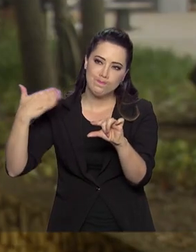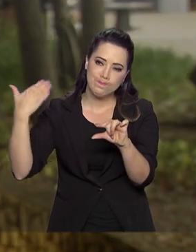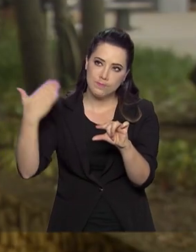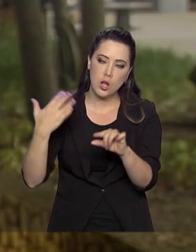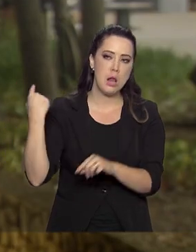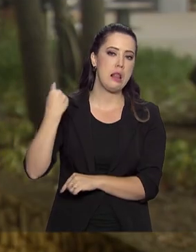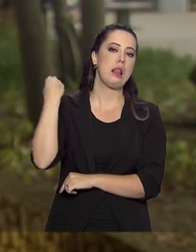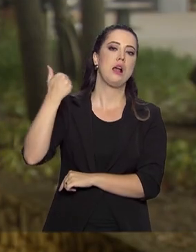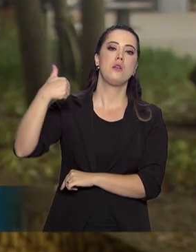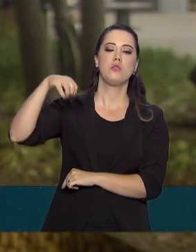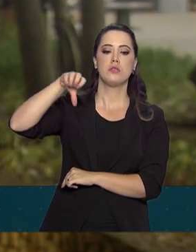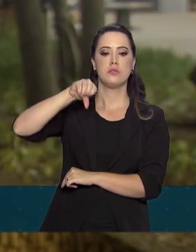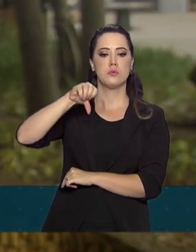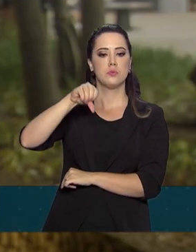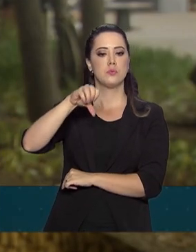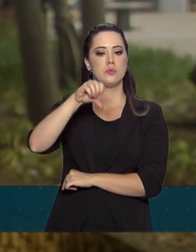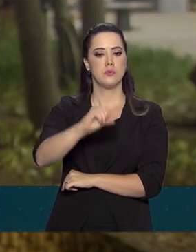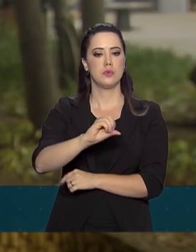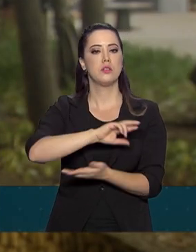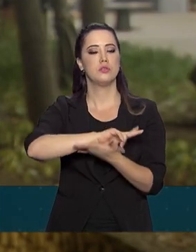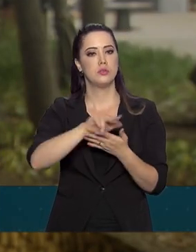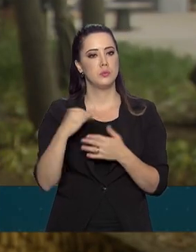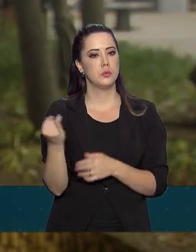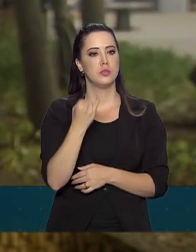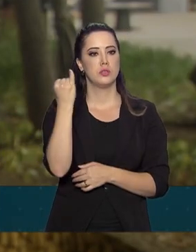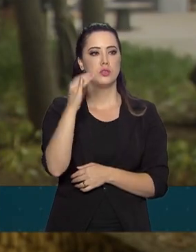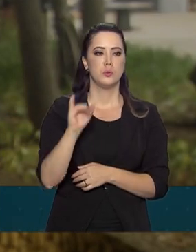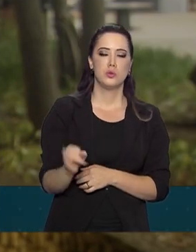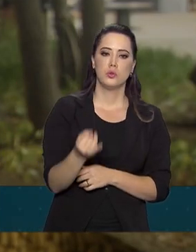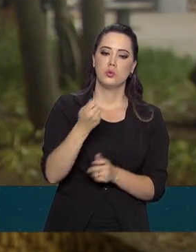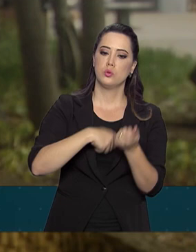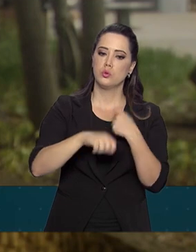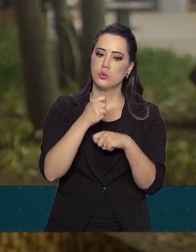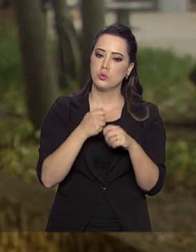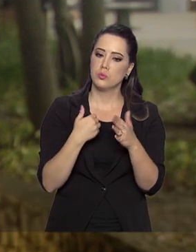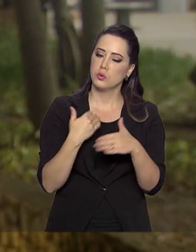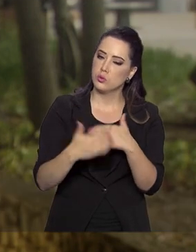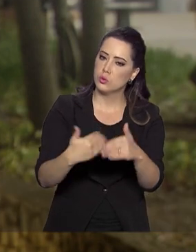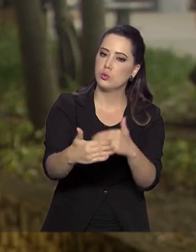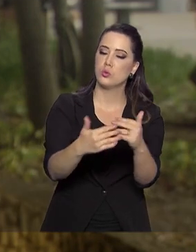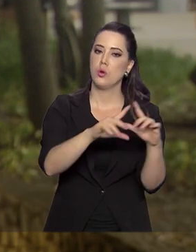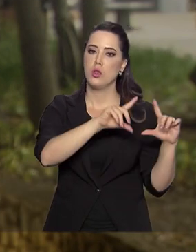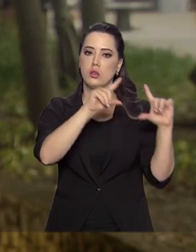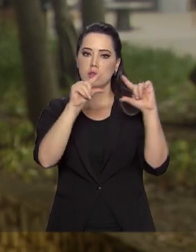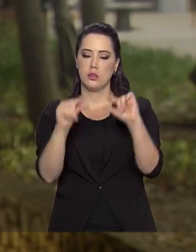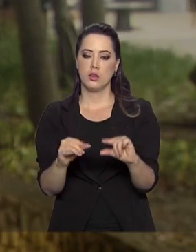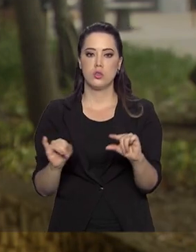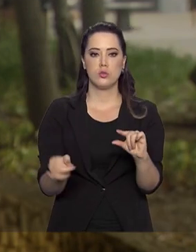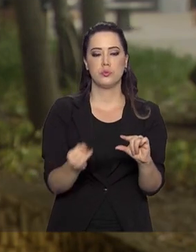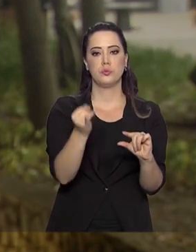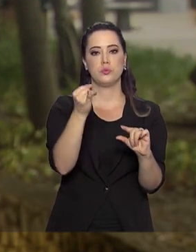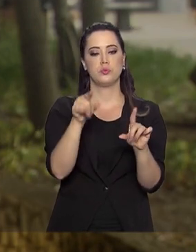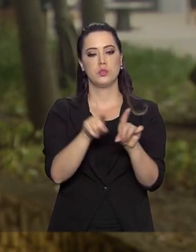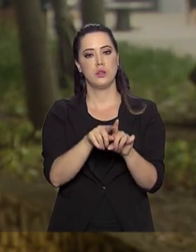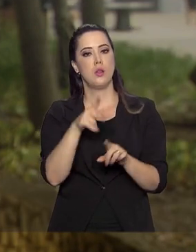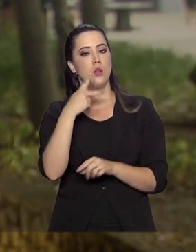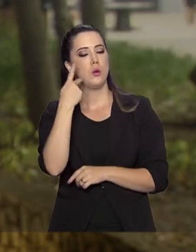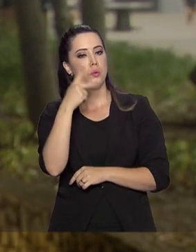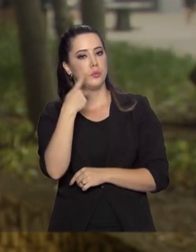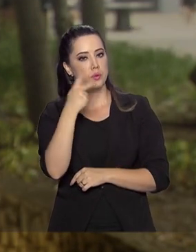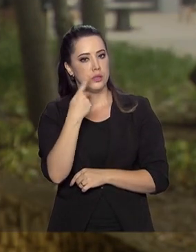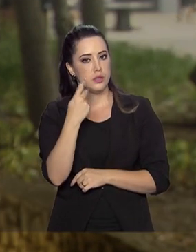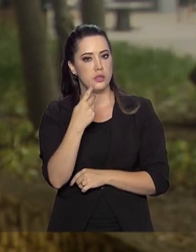Selic é referência para os demais juros da economia e, para permanecer em níveis baixos, o Comitê de Política Monetária